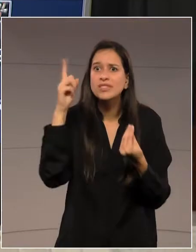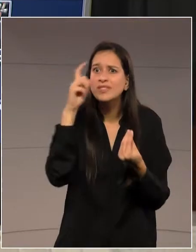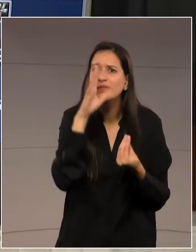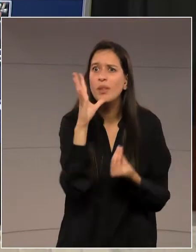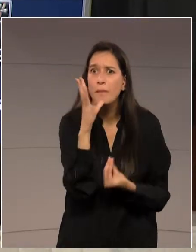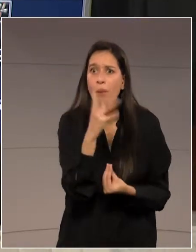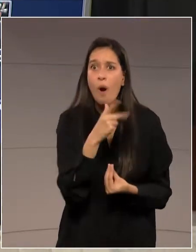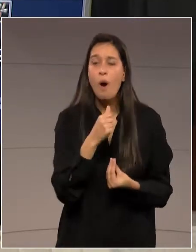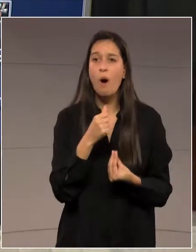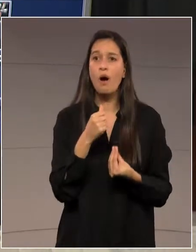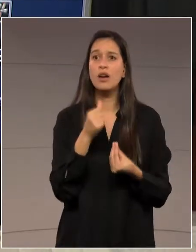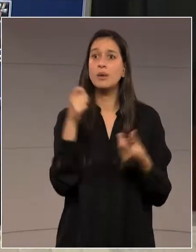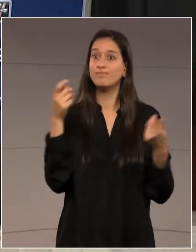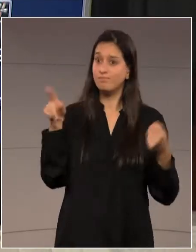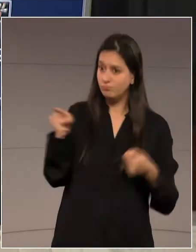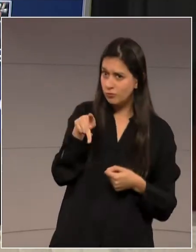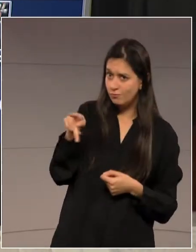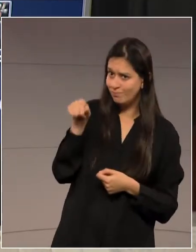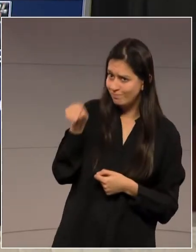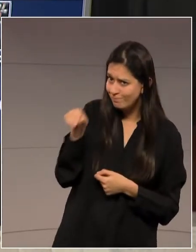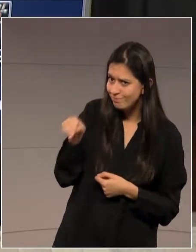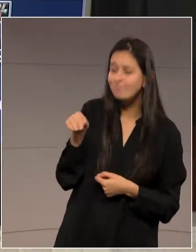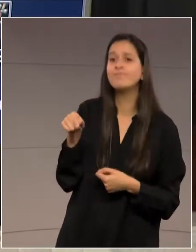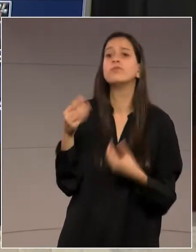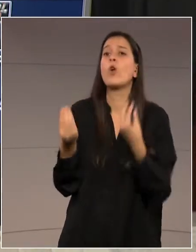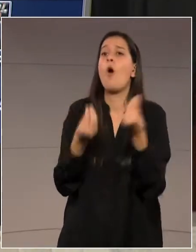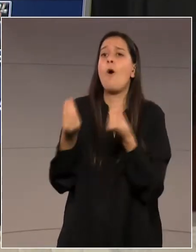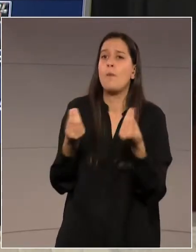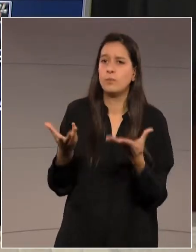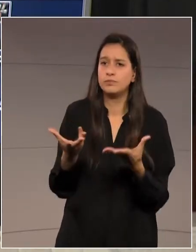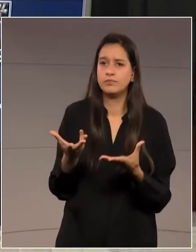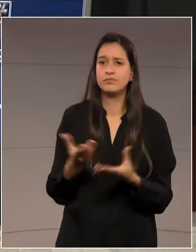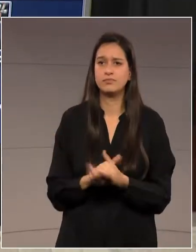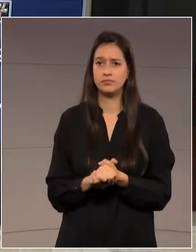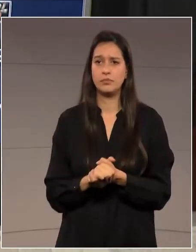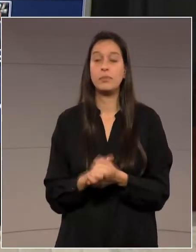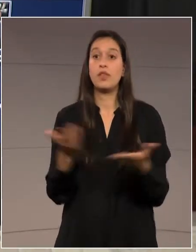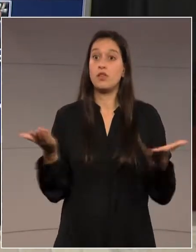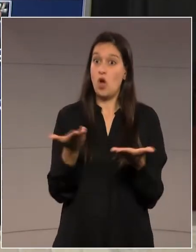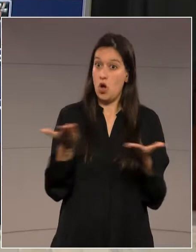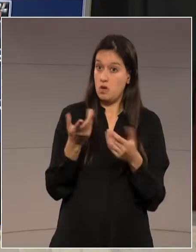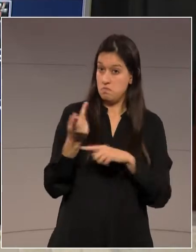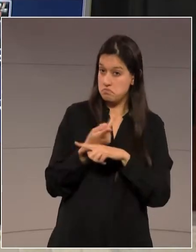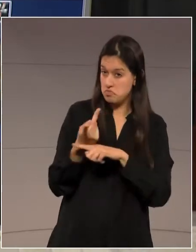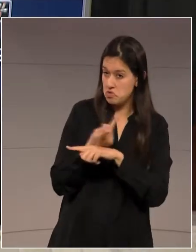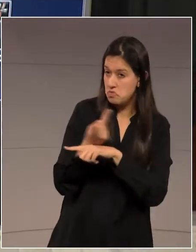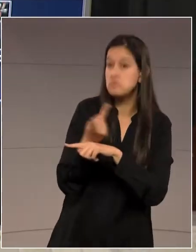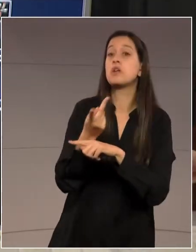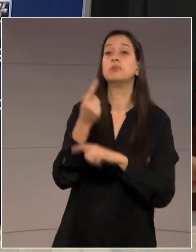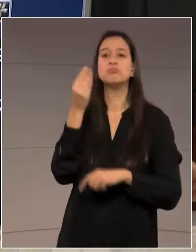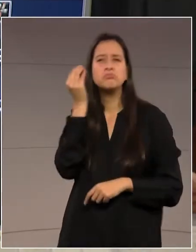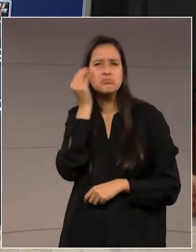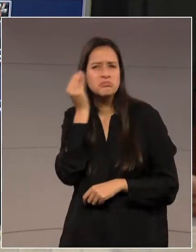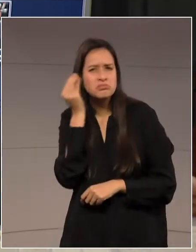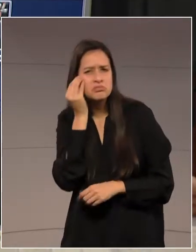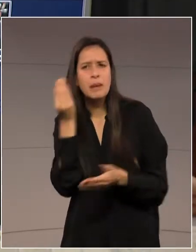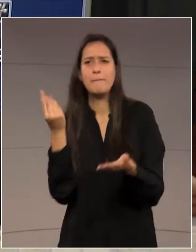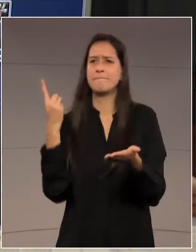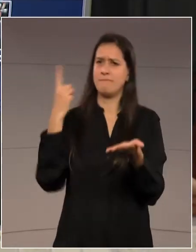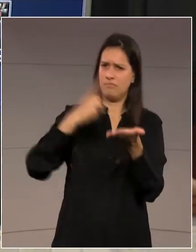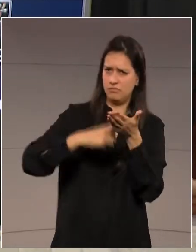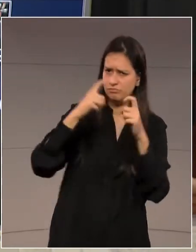Professora, por exemplo, que procurou marcar uma consulta